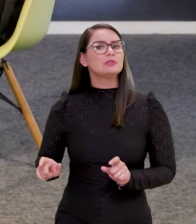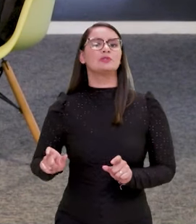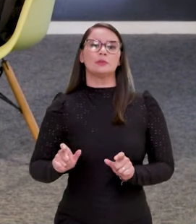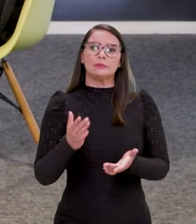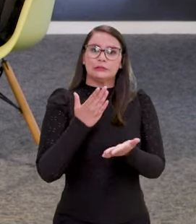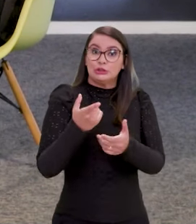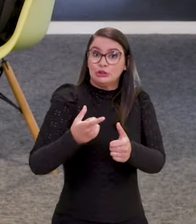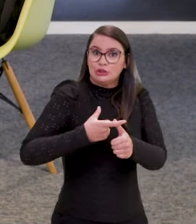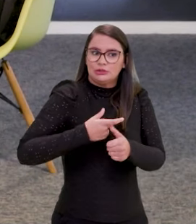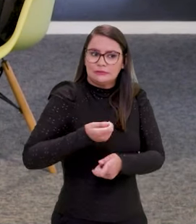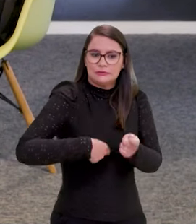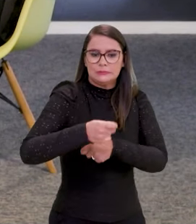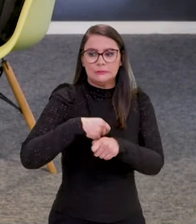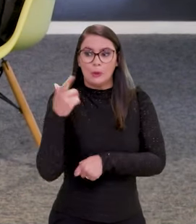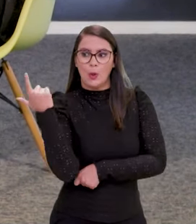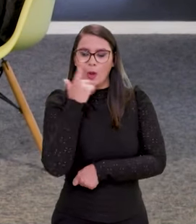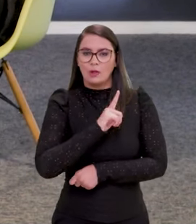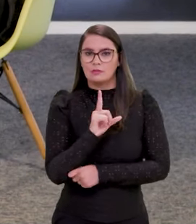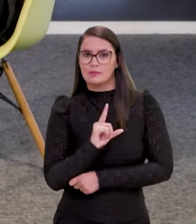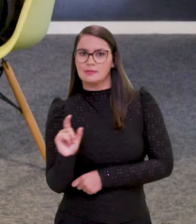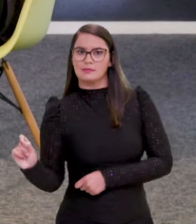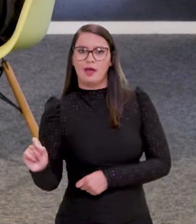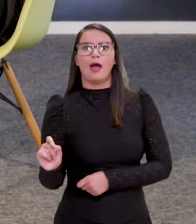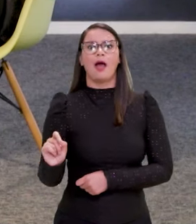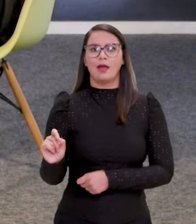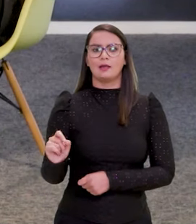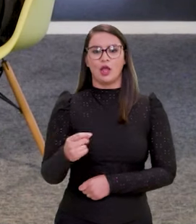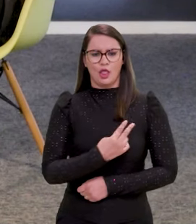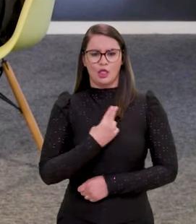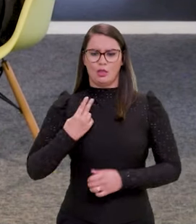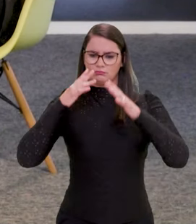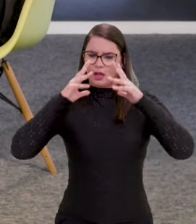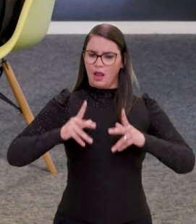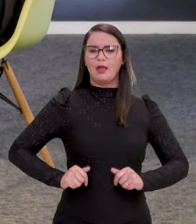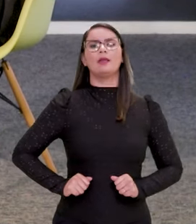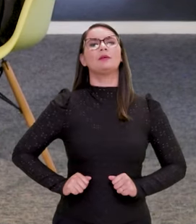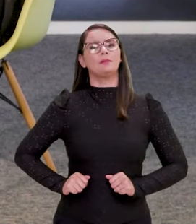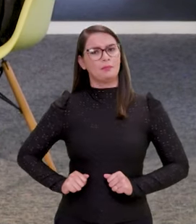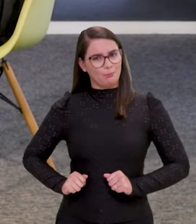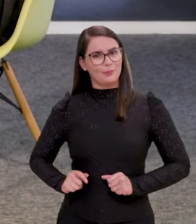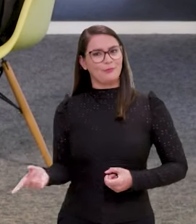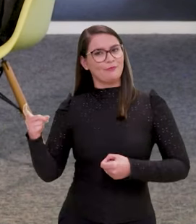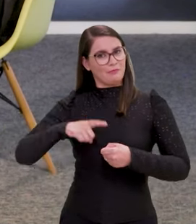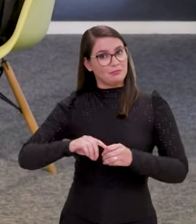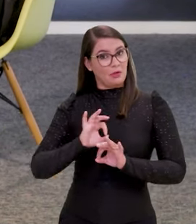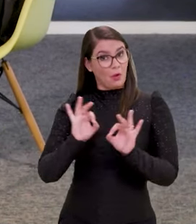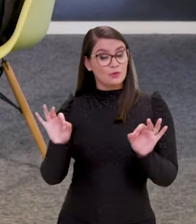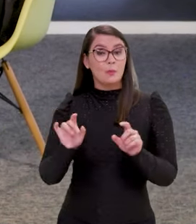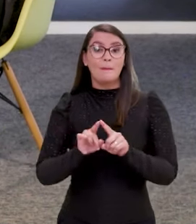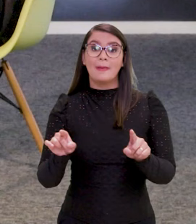renegociando suas dívidas e conseguindo sair do vermelho, ter um nome limpo na praça de novo, né? O que é bastante significativo.